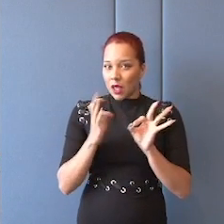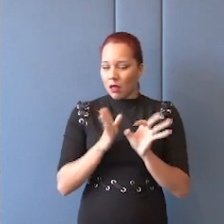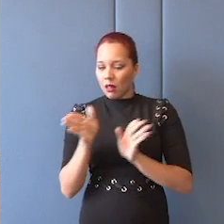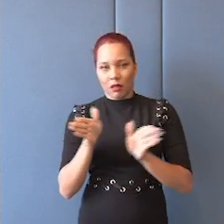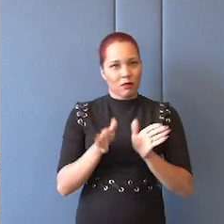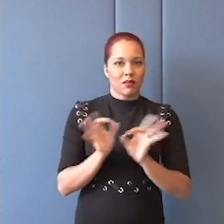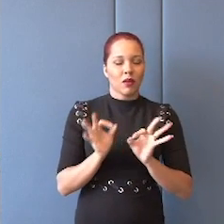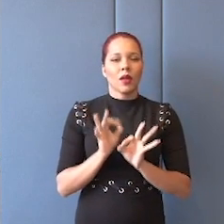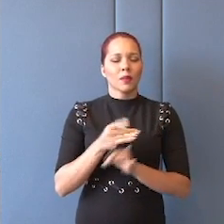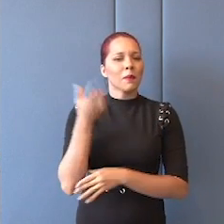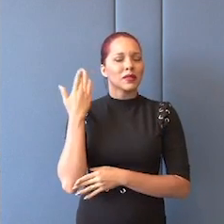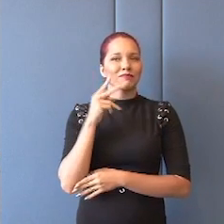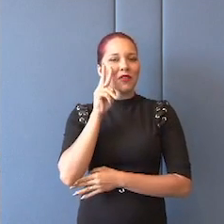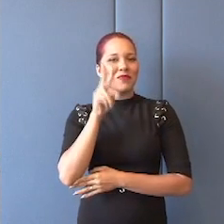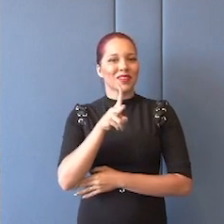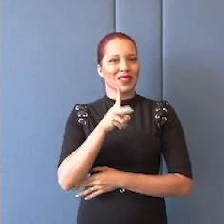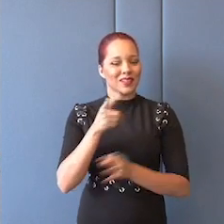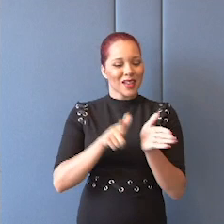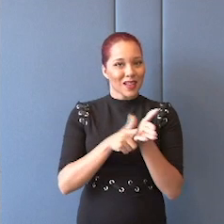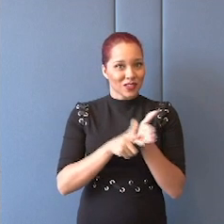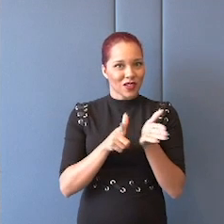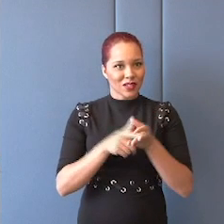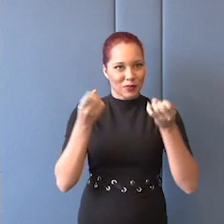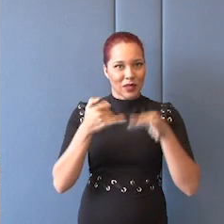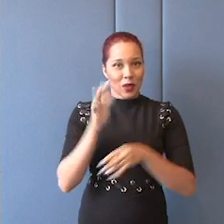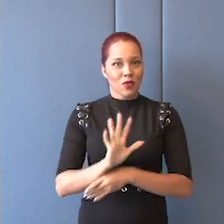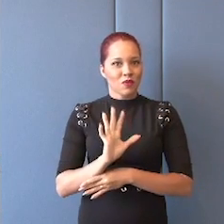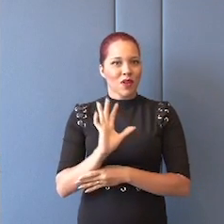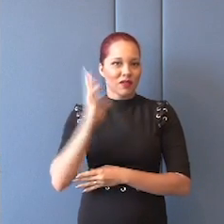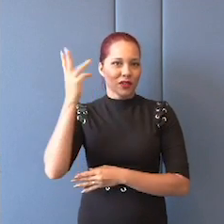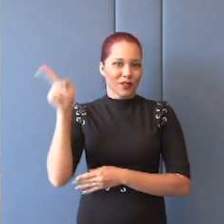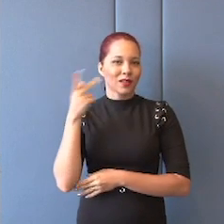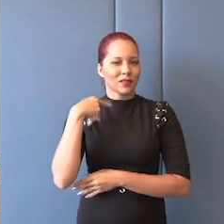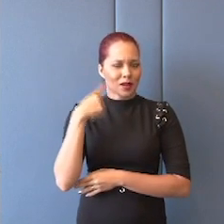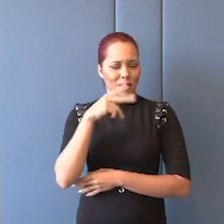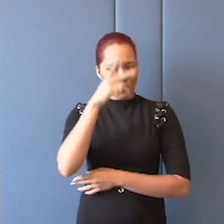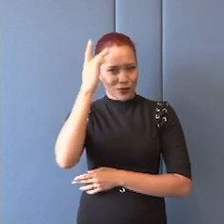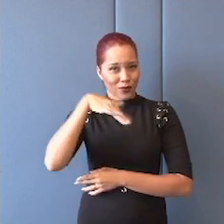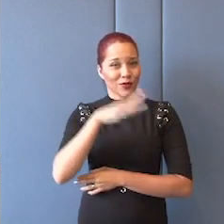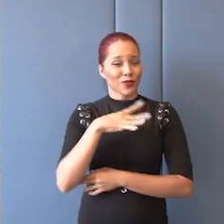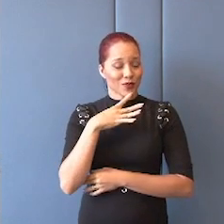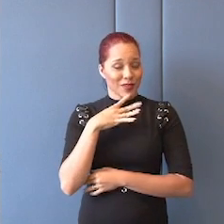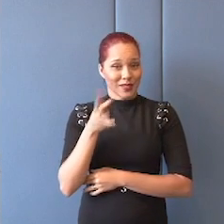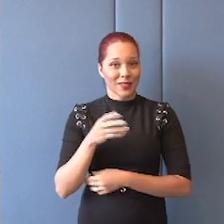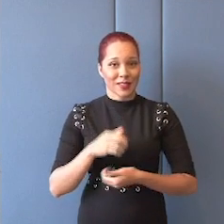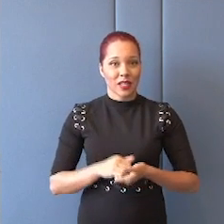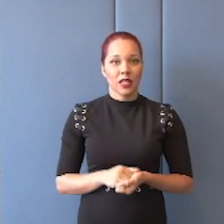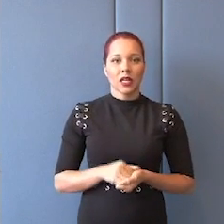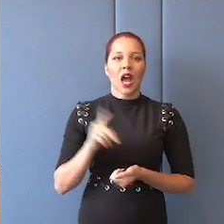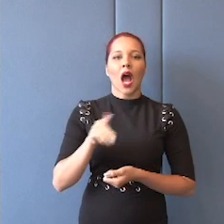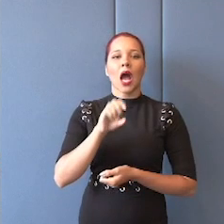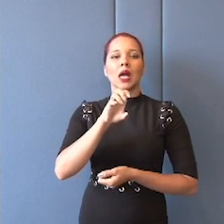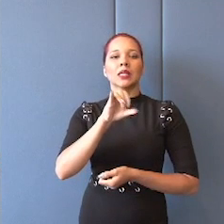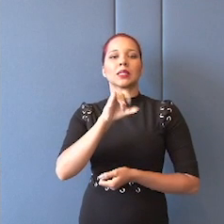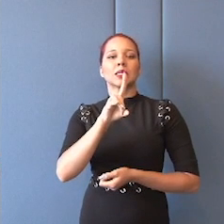outro dia, eu vi uma manchete sobre aquele evento lá no Ceará, que todo mundo acompanhou, a manchete era assim, Cid Gomes